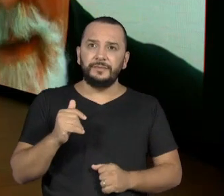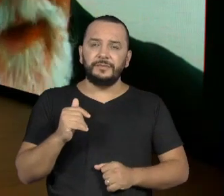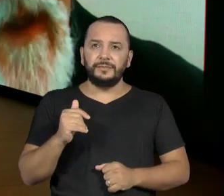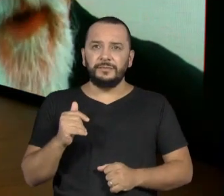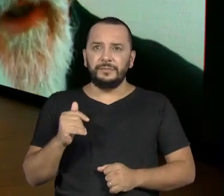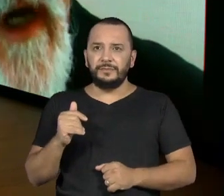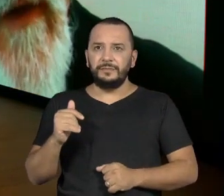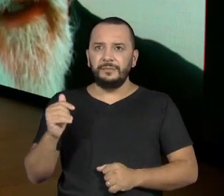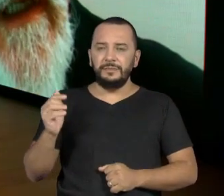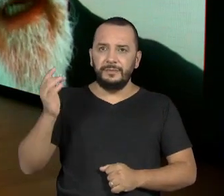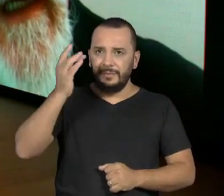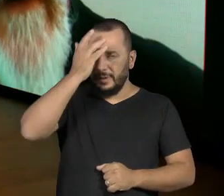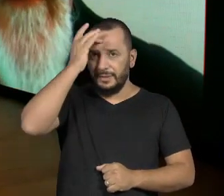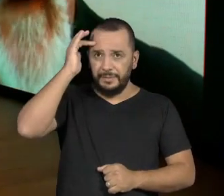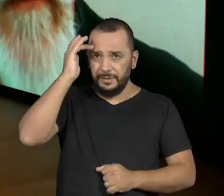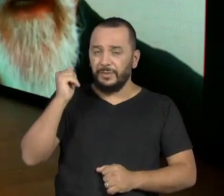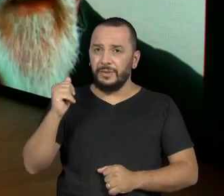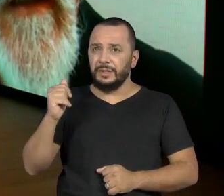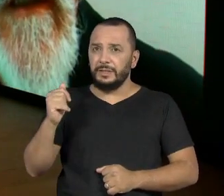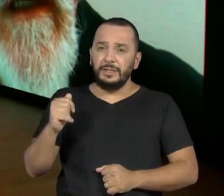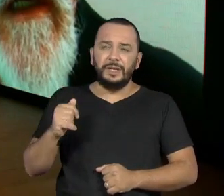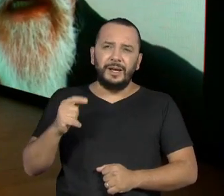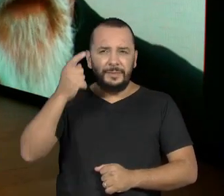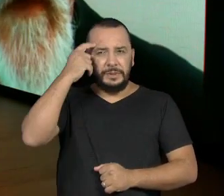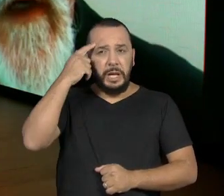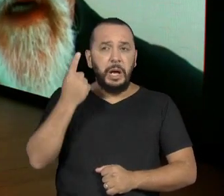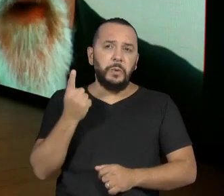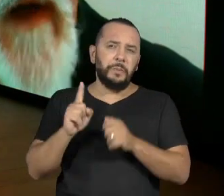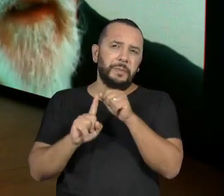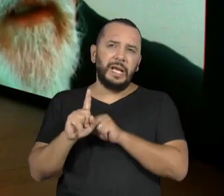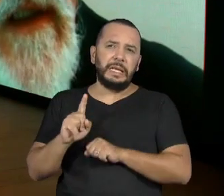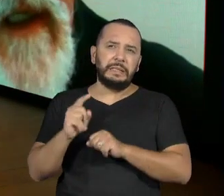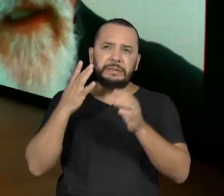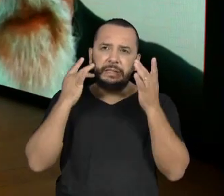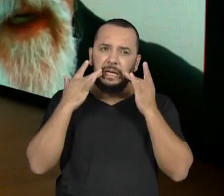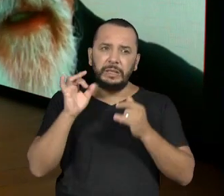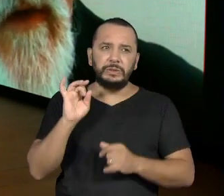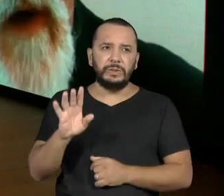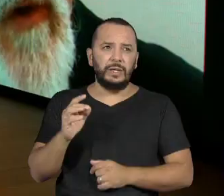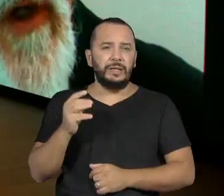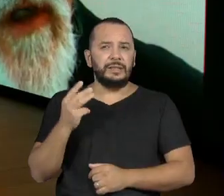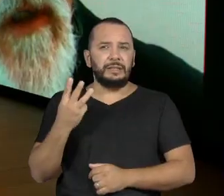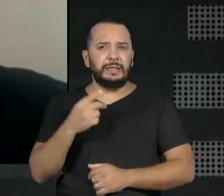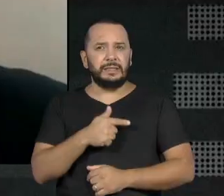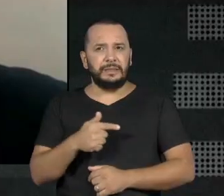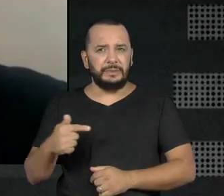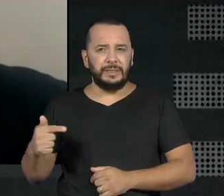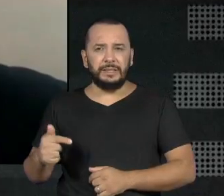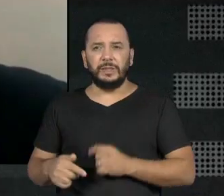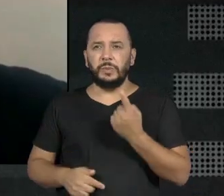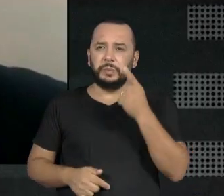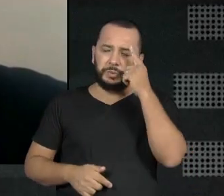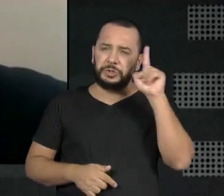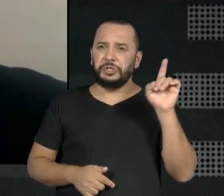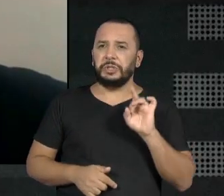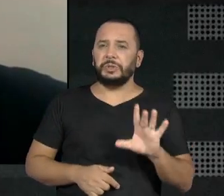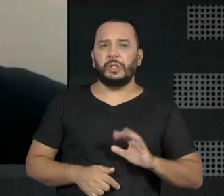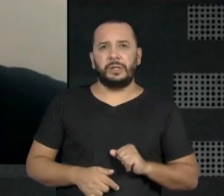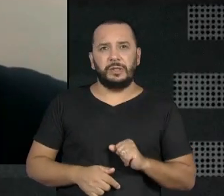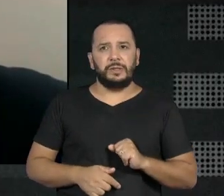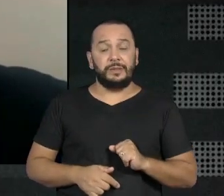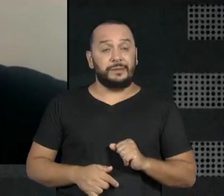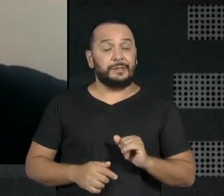as pessoas apostavam assim, vai ficar um mês, vai ficar quase três semanas, ficar um dia pelo temperamento dos dois atores.